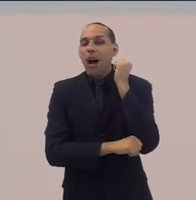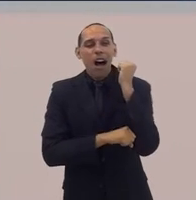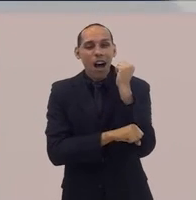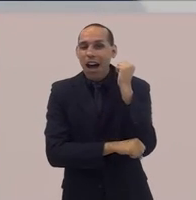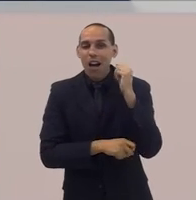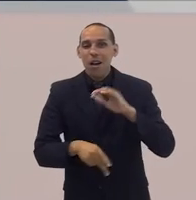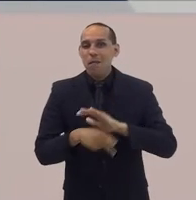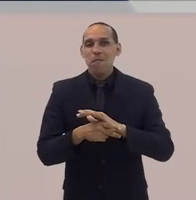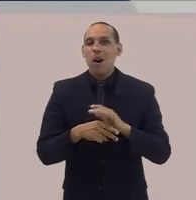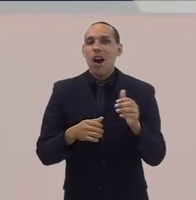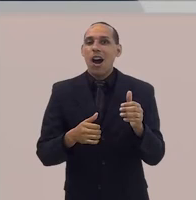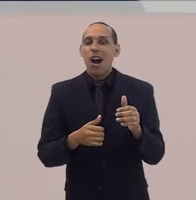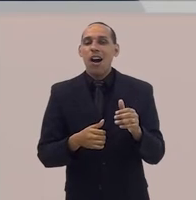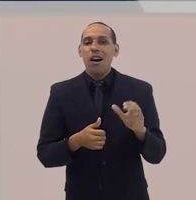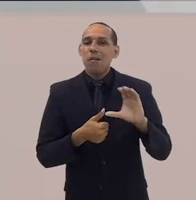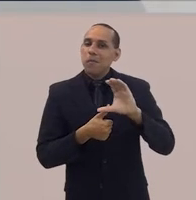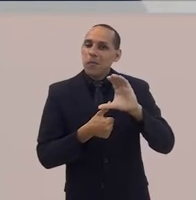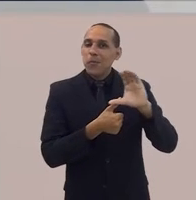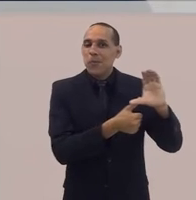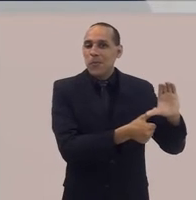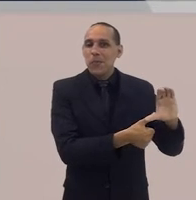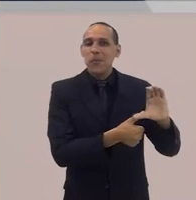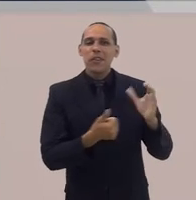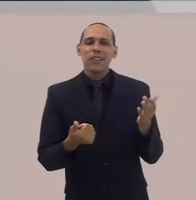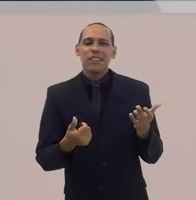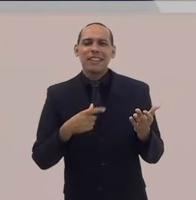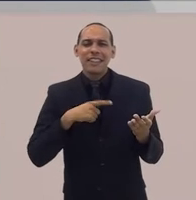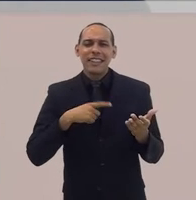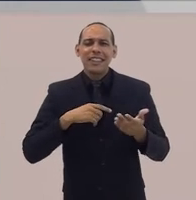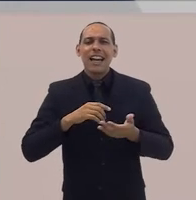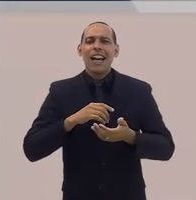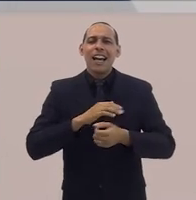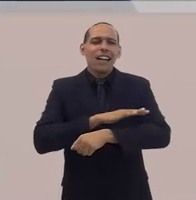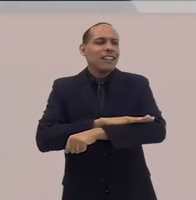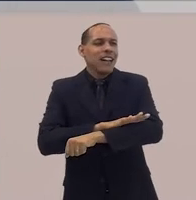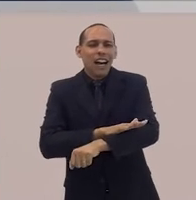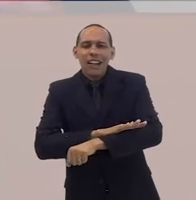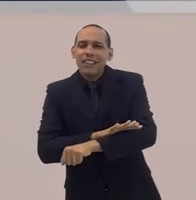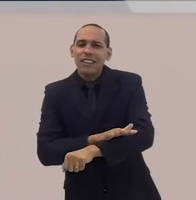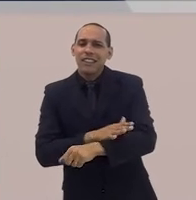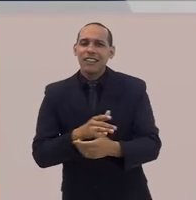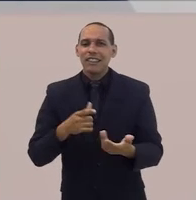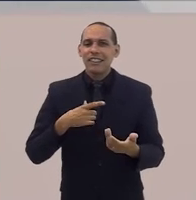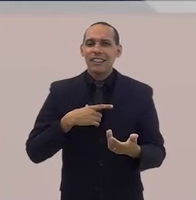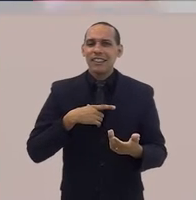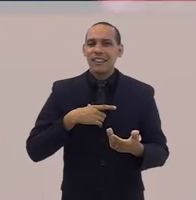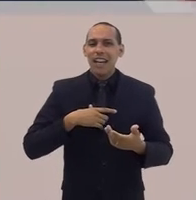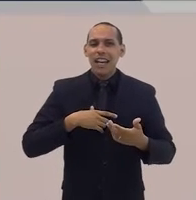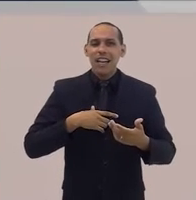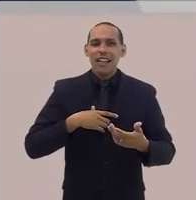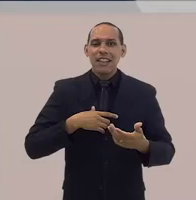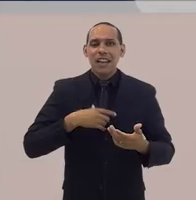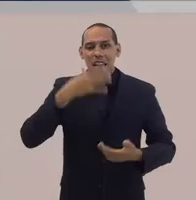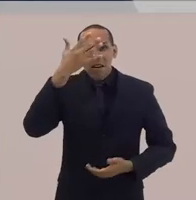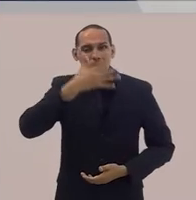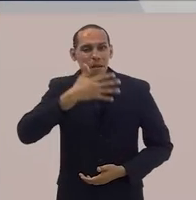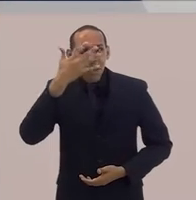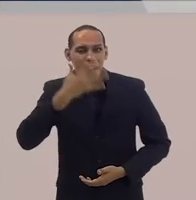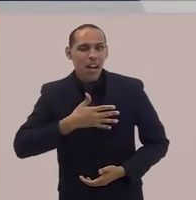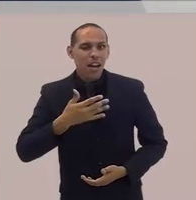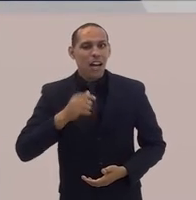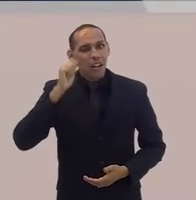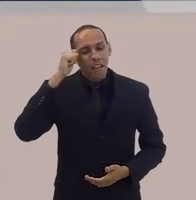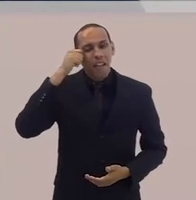de cristianismo, numa lógica racista, numa lógica de invisibilizar a luta do